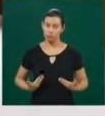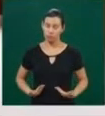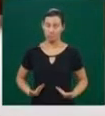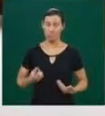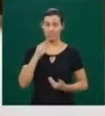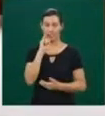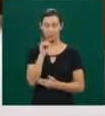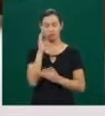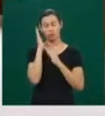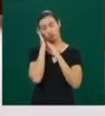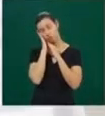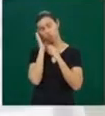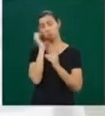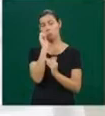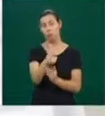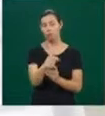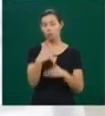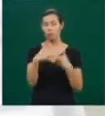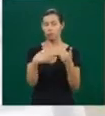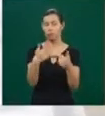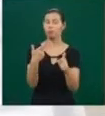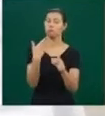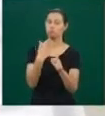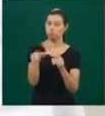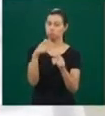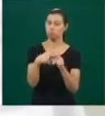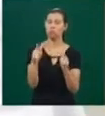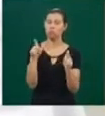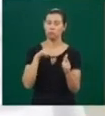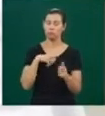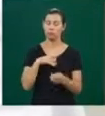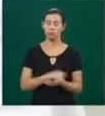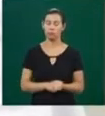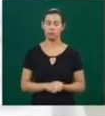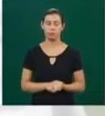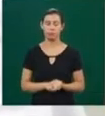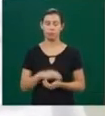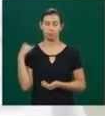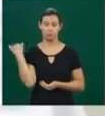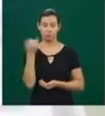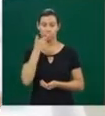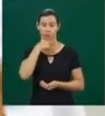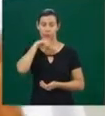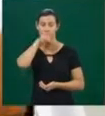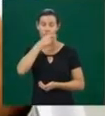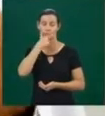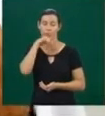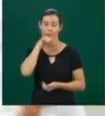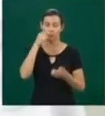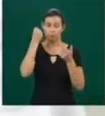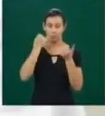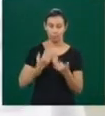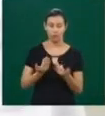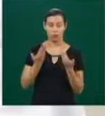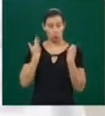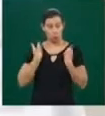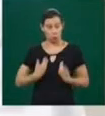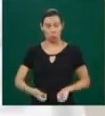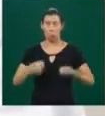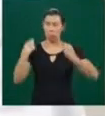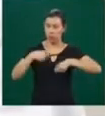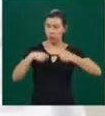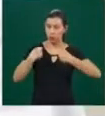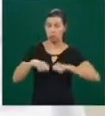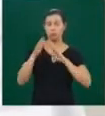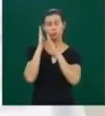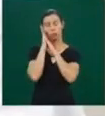e também dos adultos. É importante que os pais entendam que o sono é uma necessidade fisiológica. O